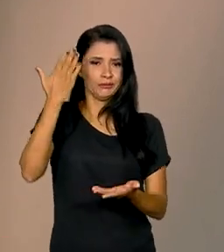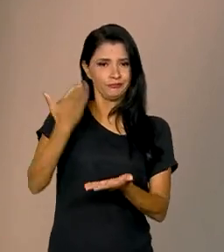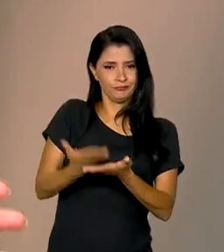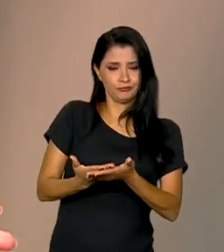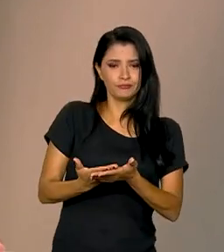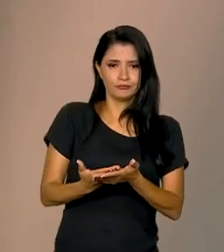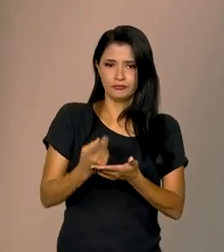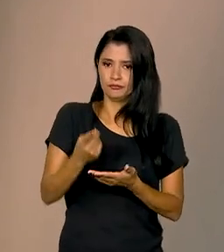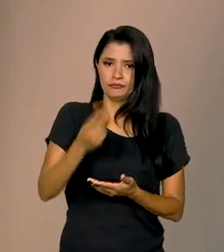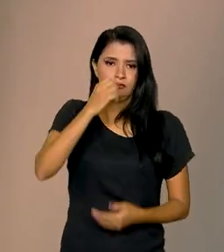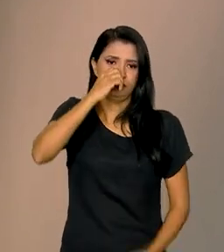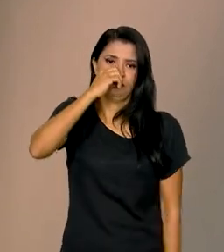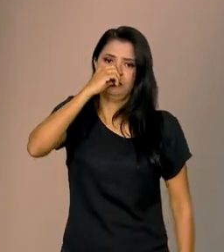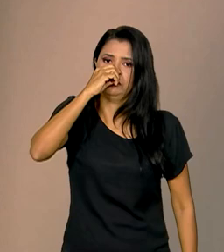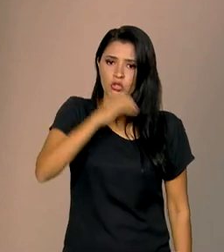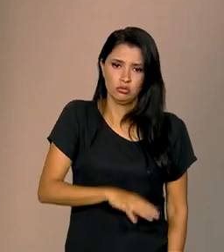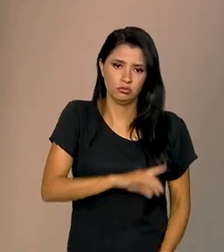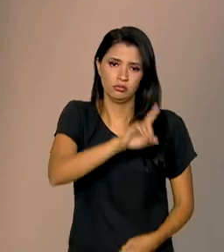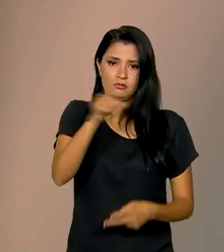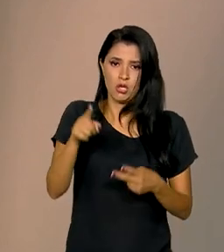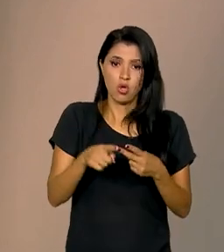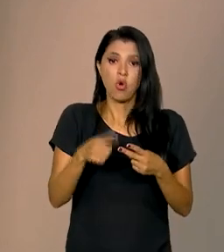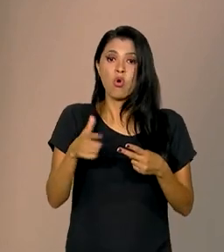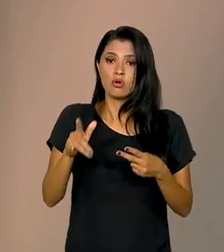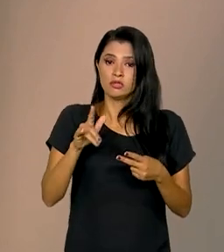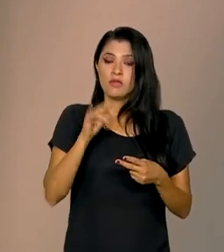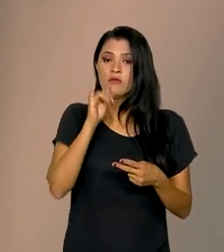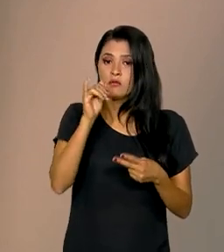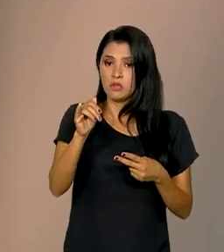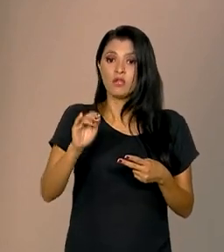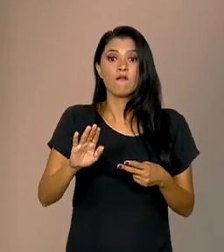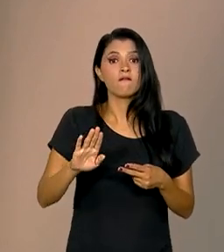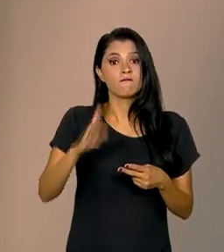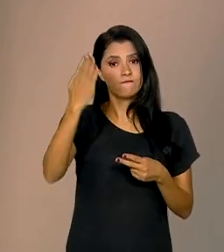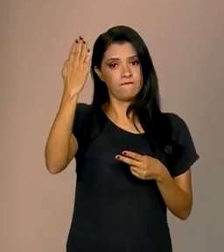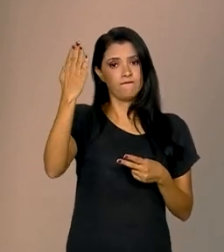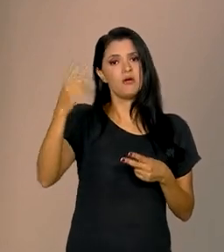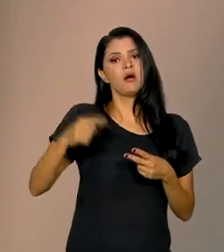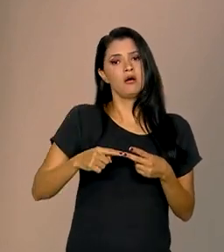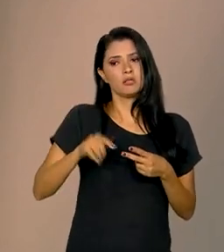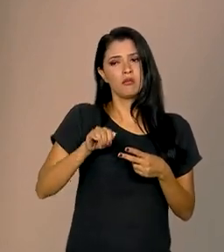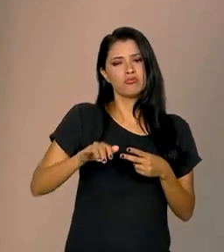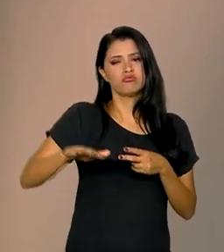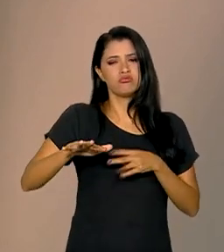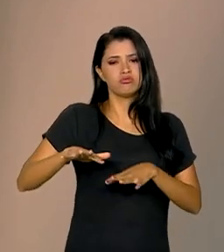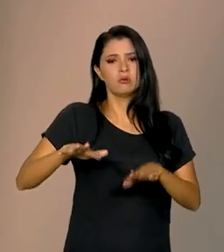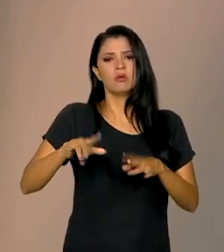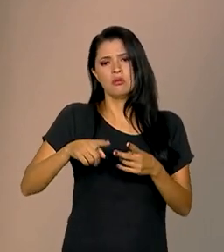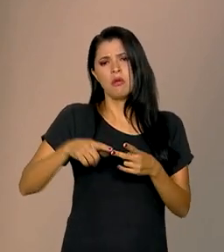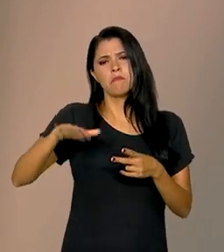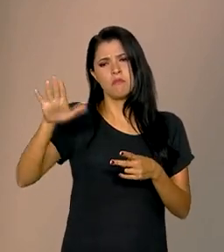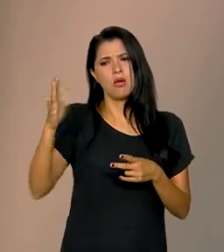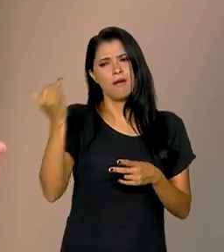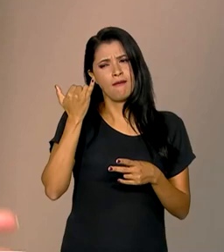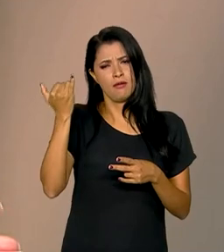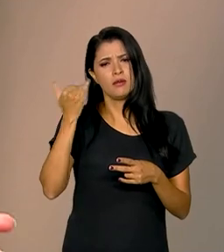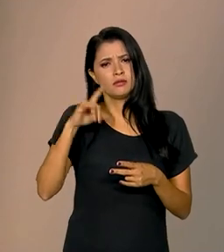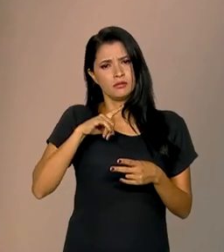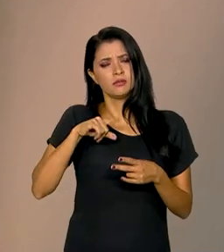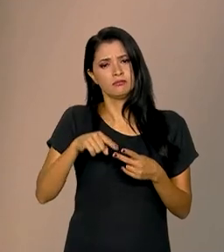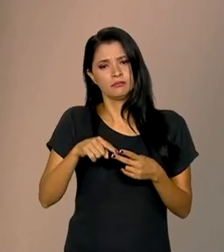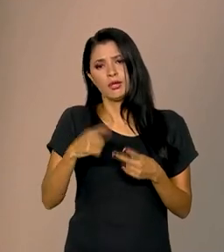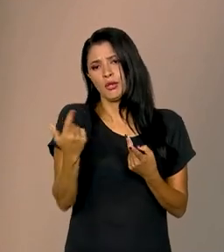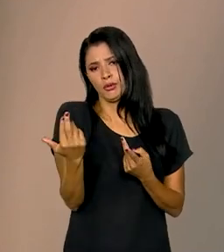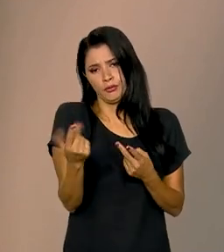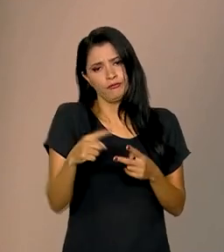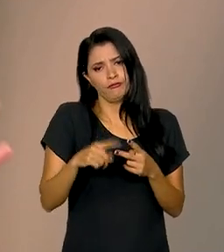uma coisa absurda. E uma outra informação falsa, que é propalada, que é mais comum de ouvirmos e que é